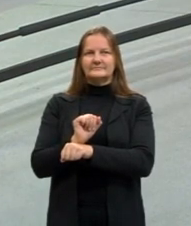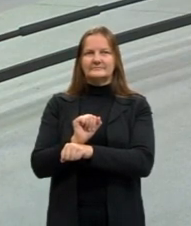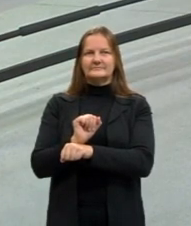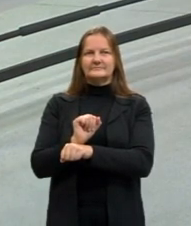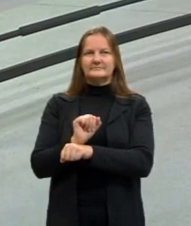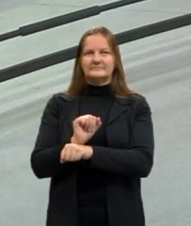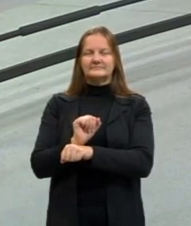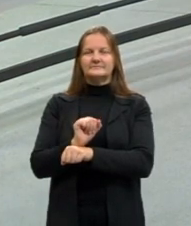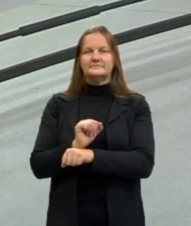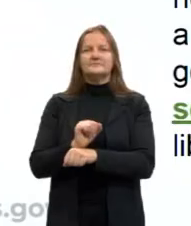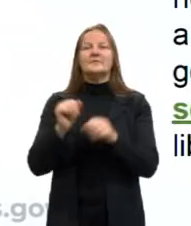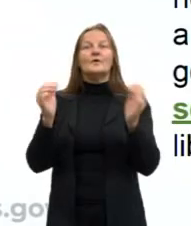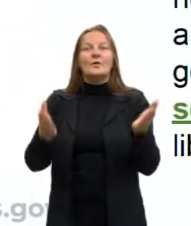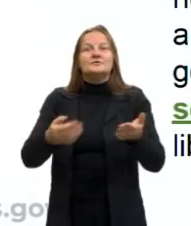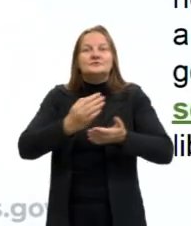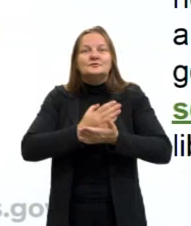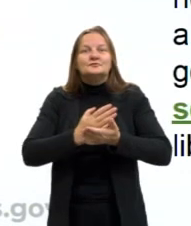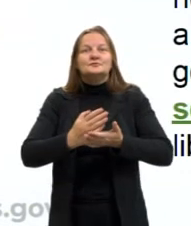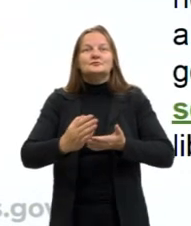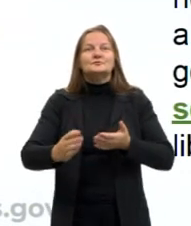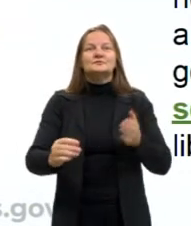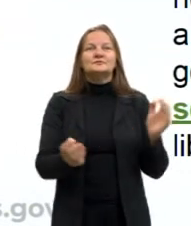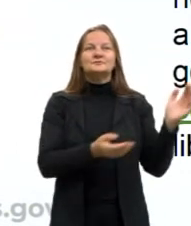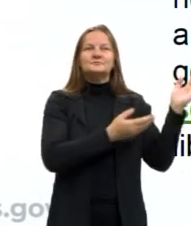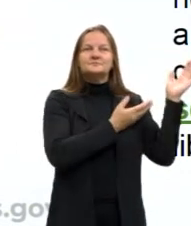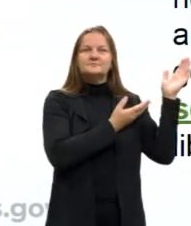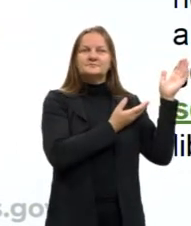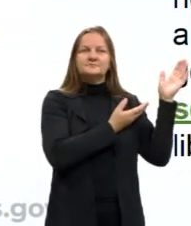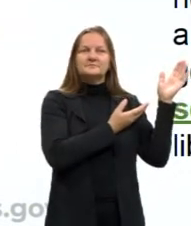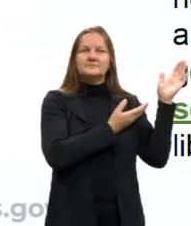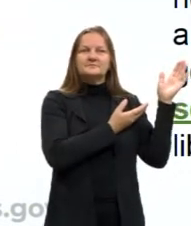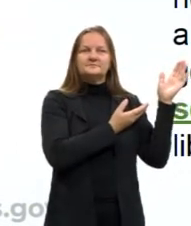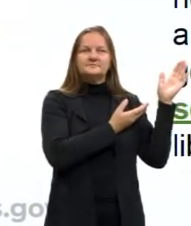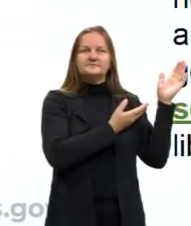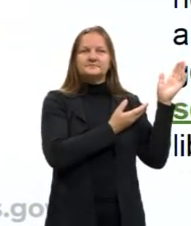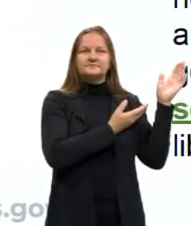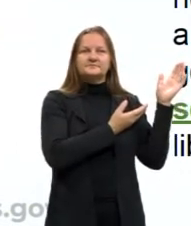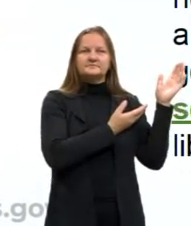Hoje, então, nós vamos começar agora, já direto,